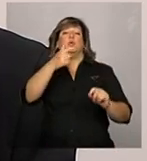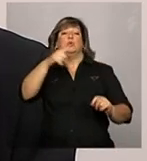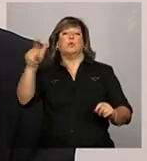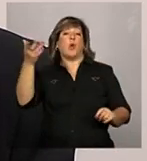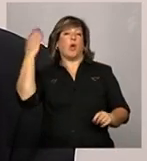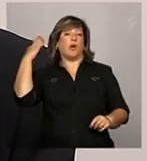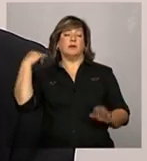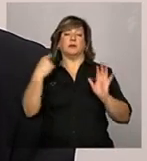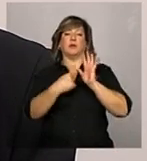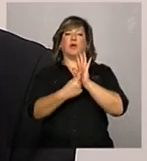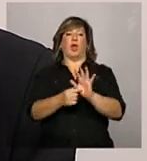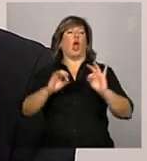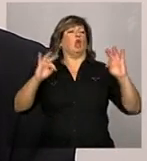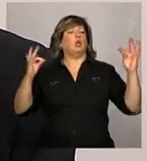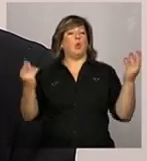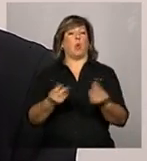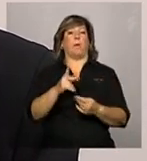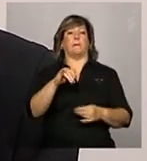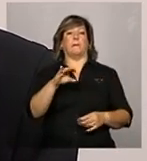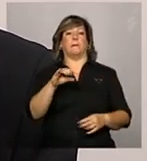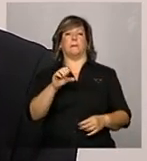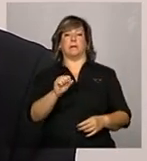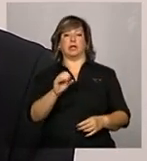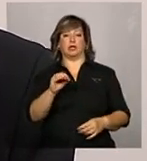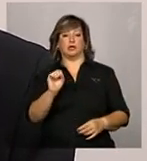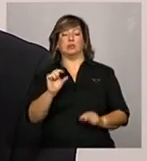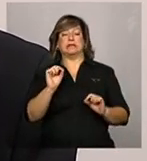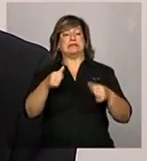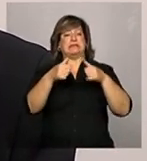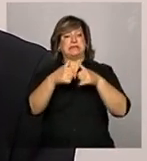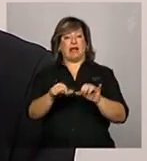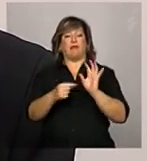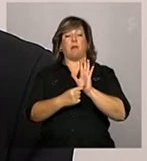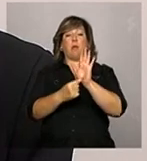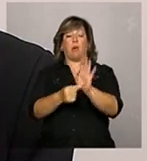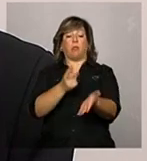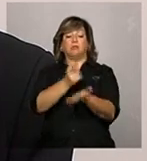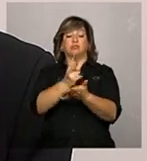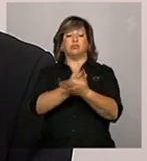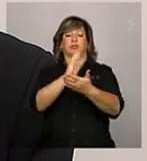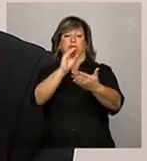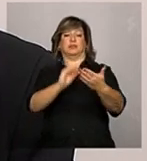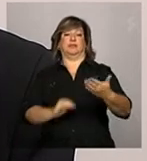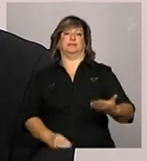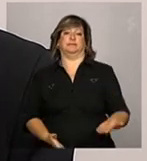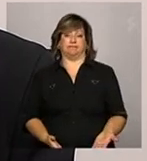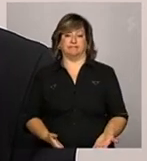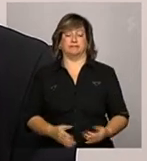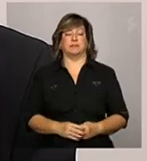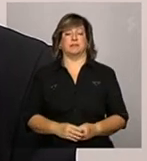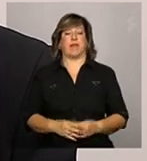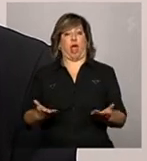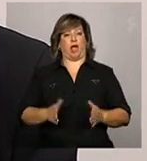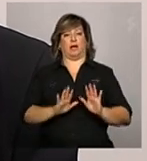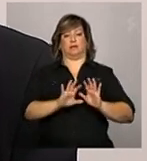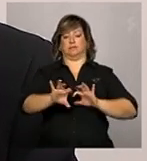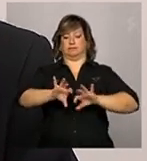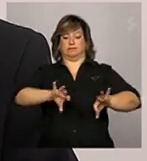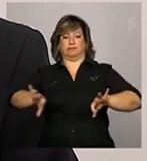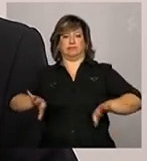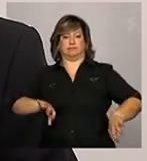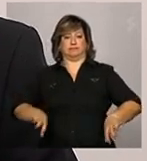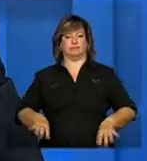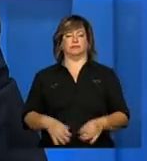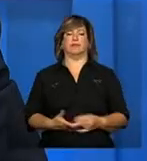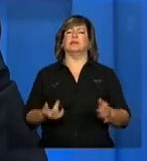que todos os pisos estavam dispostos no mesmo formulário de preenchimento. Você acha que tudo